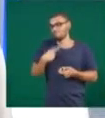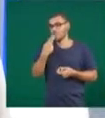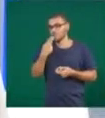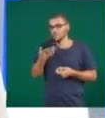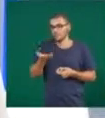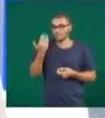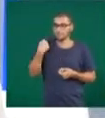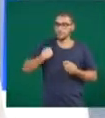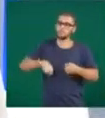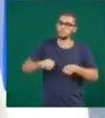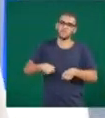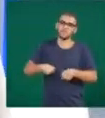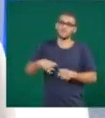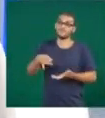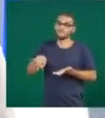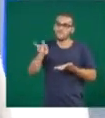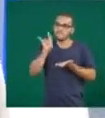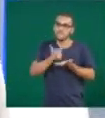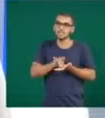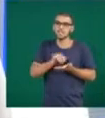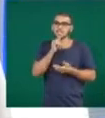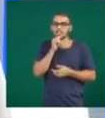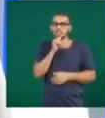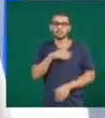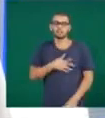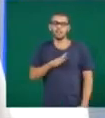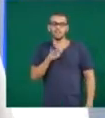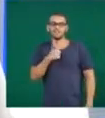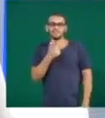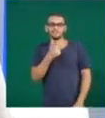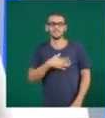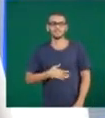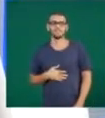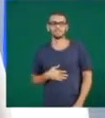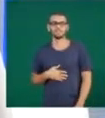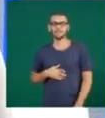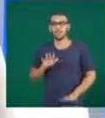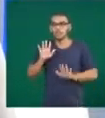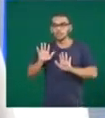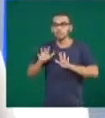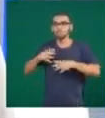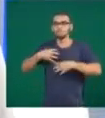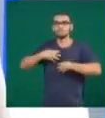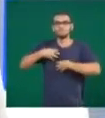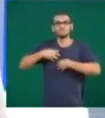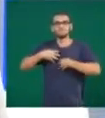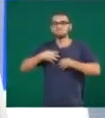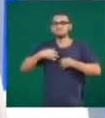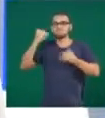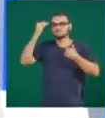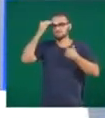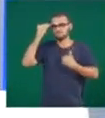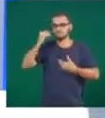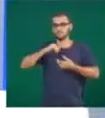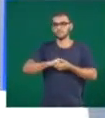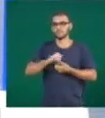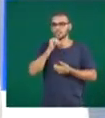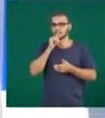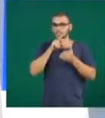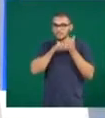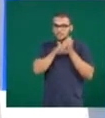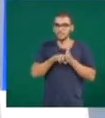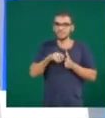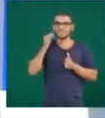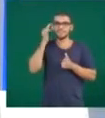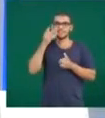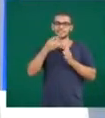verdadeiro, né? Não é só aquele, ah, então tá bom, obrigada. Não, é sentir gratidão, é um sentimento. Existem alguns estudiosos que